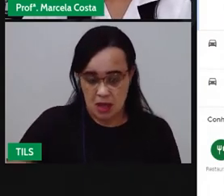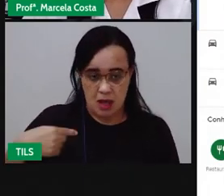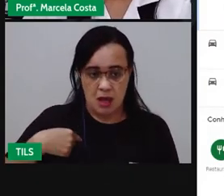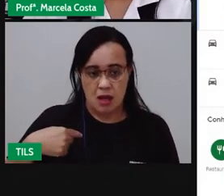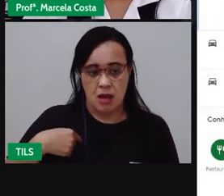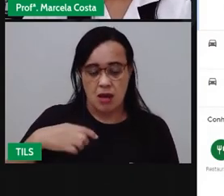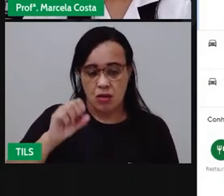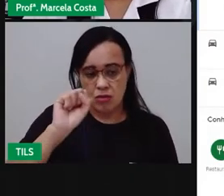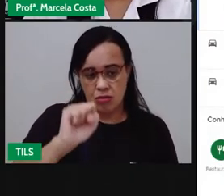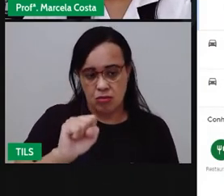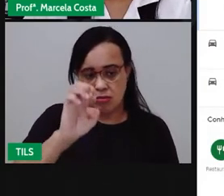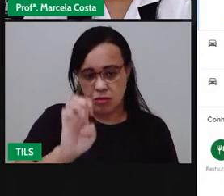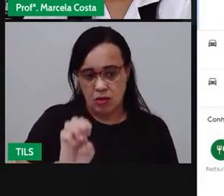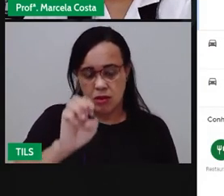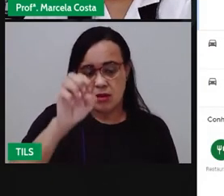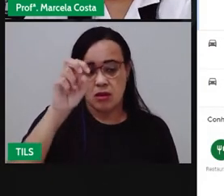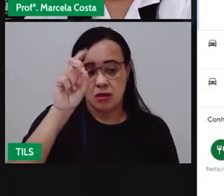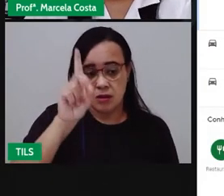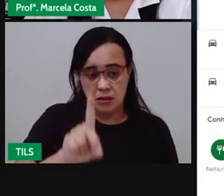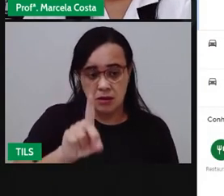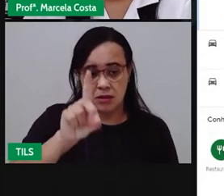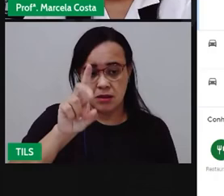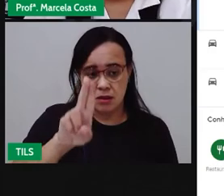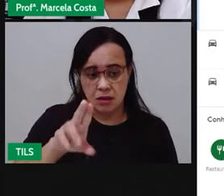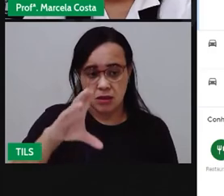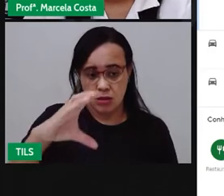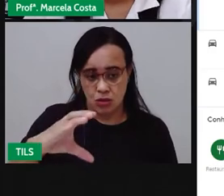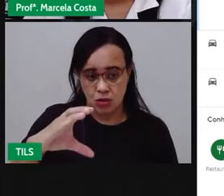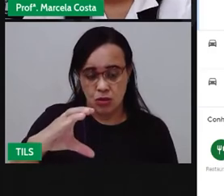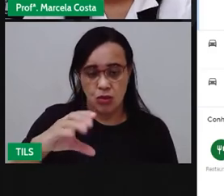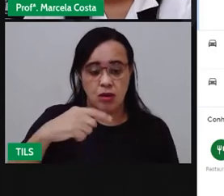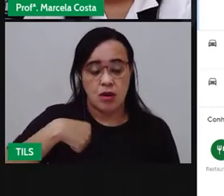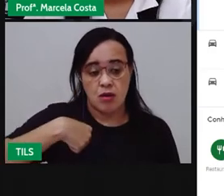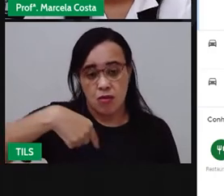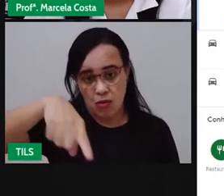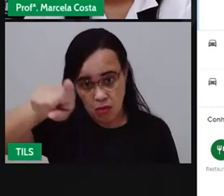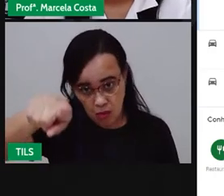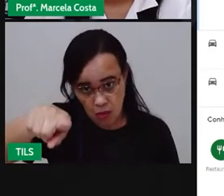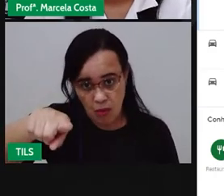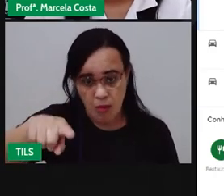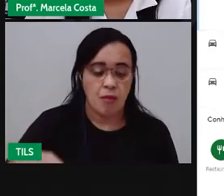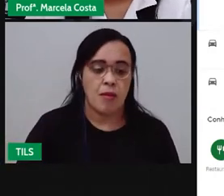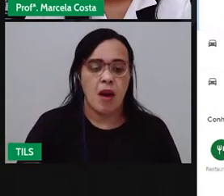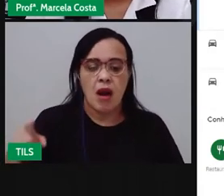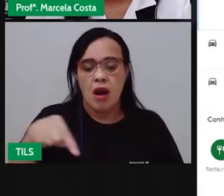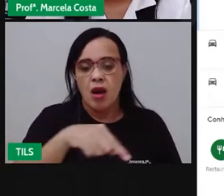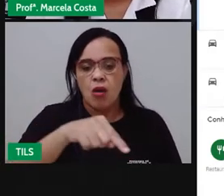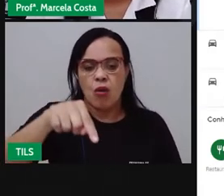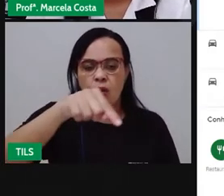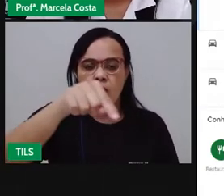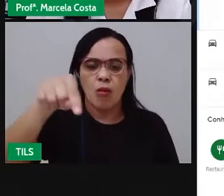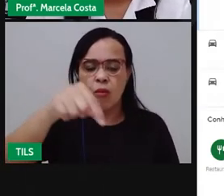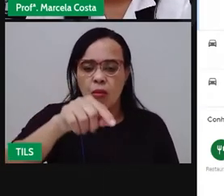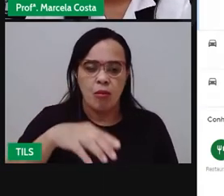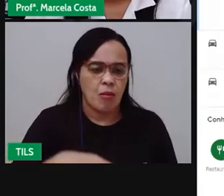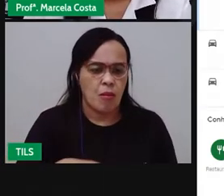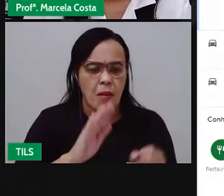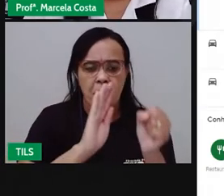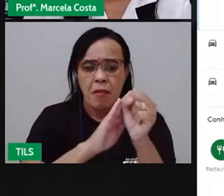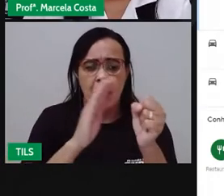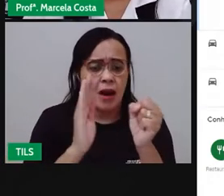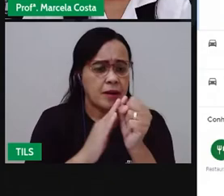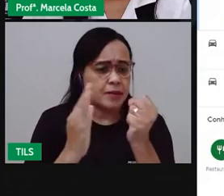eu vou passar aqui pela Lagoa Salgada, pelo bairro Santa Mônica,